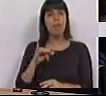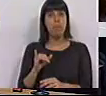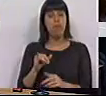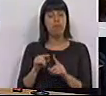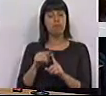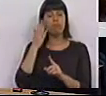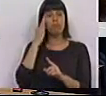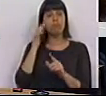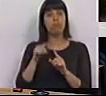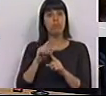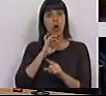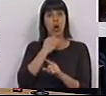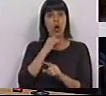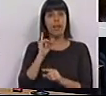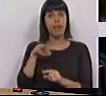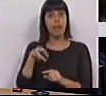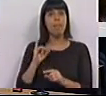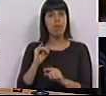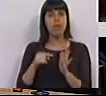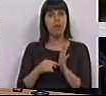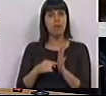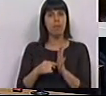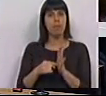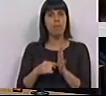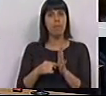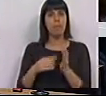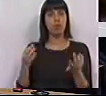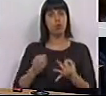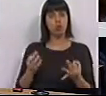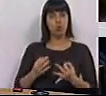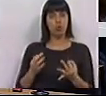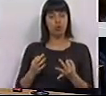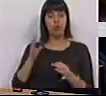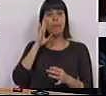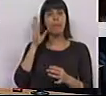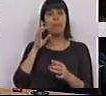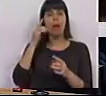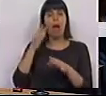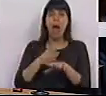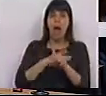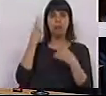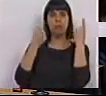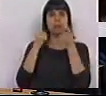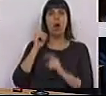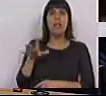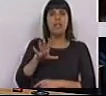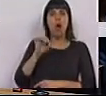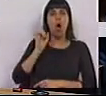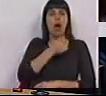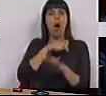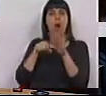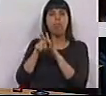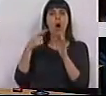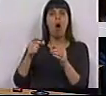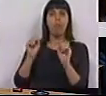e considerar nesse Código do IMI que fosse tido em consideração o estado dos